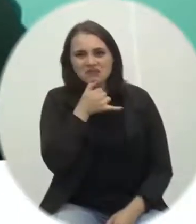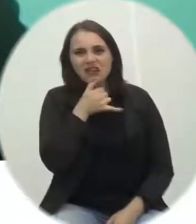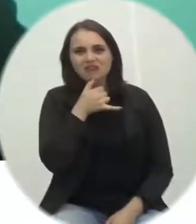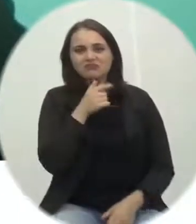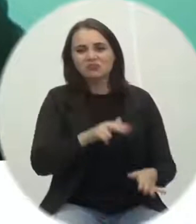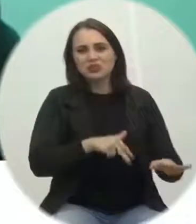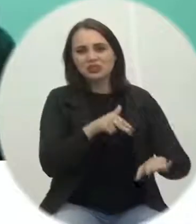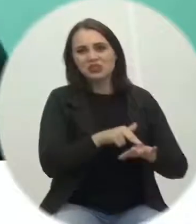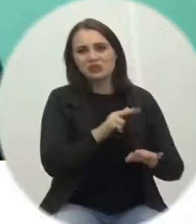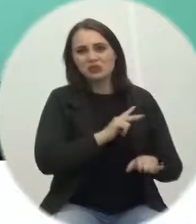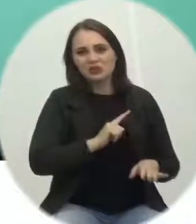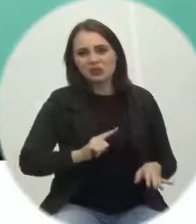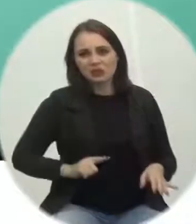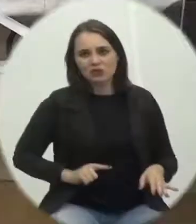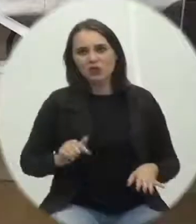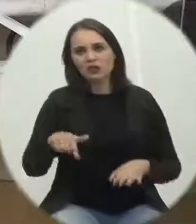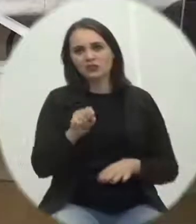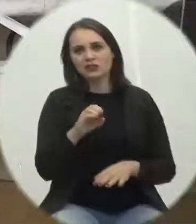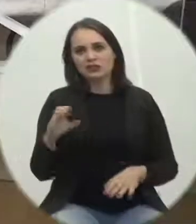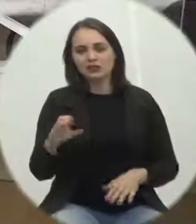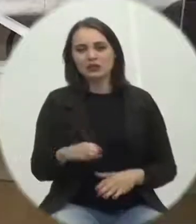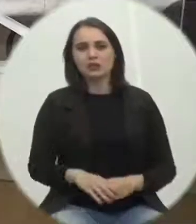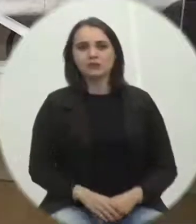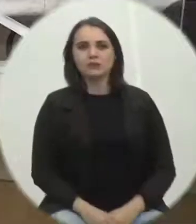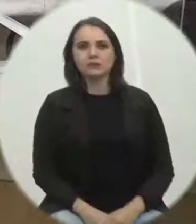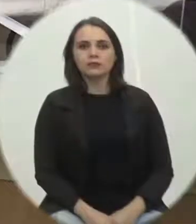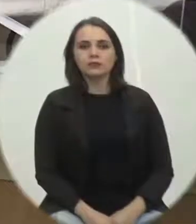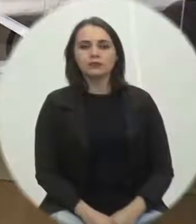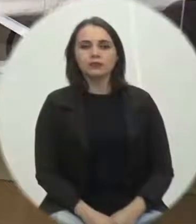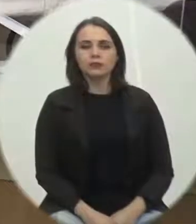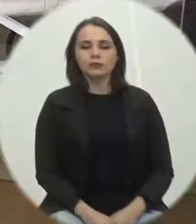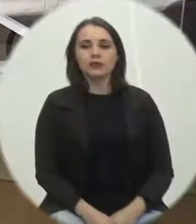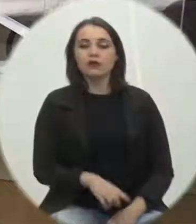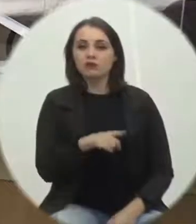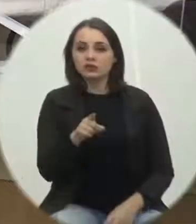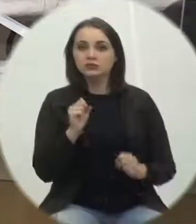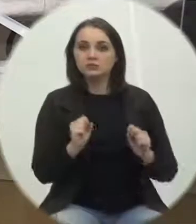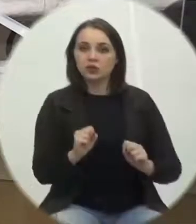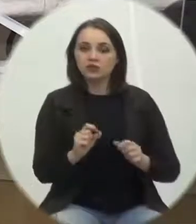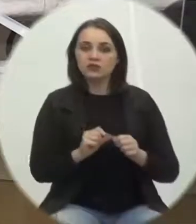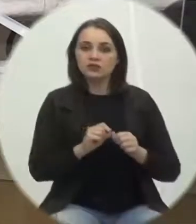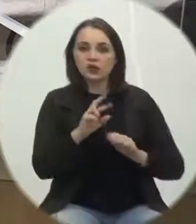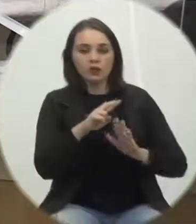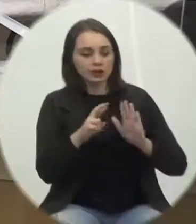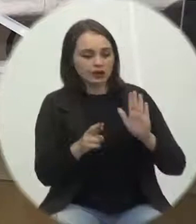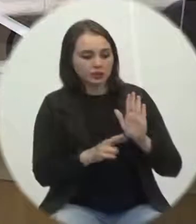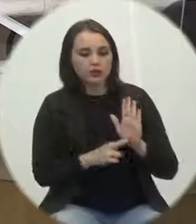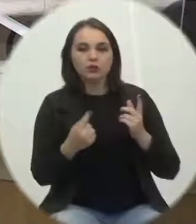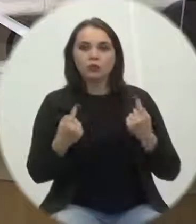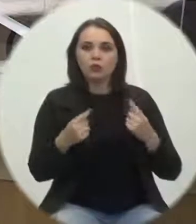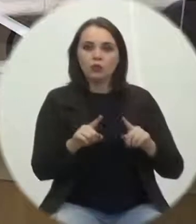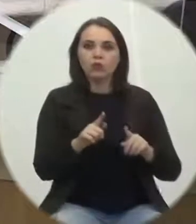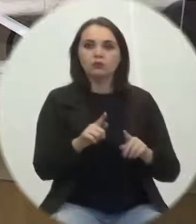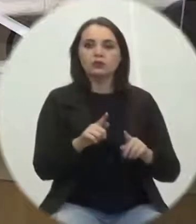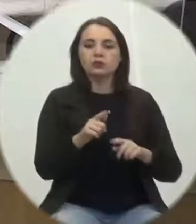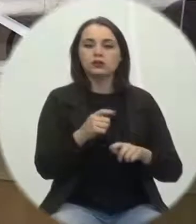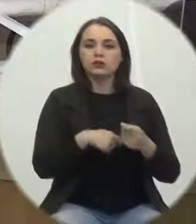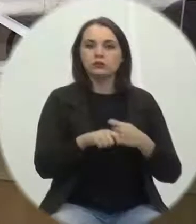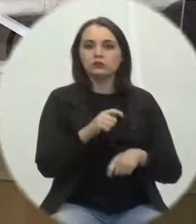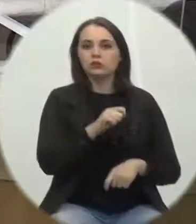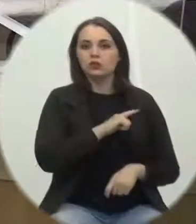do secretário André Mota Ribeiro Vossa Excelência pode fazer de maneira de requerimento com relação ao governo do estado o requerimento a